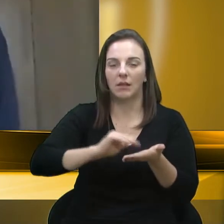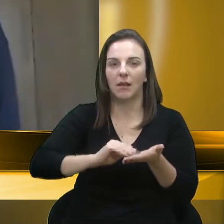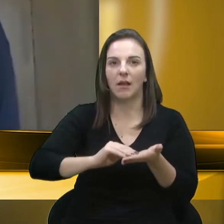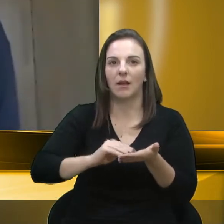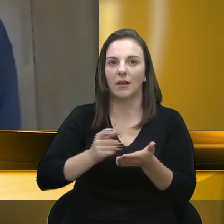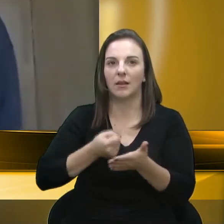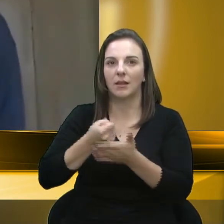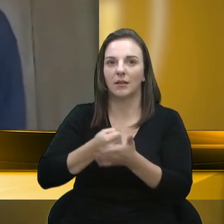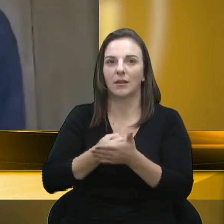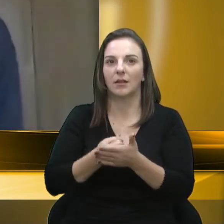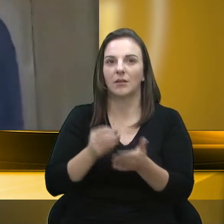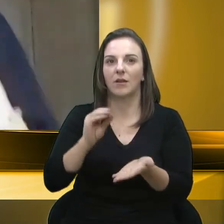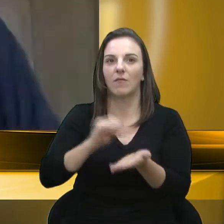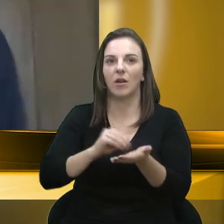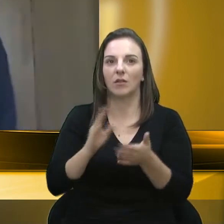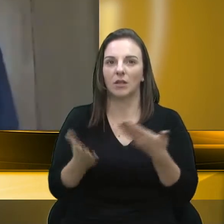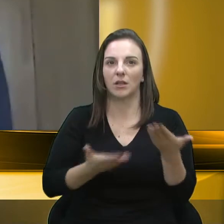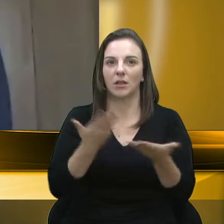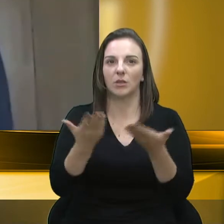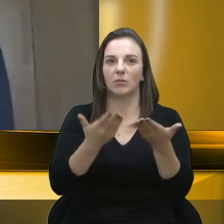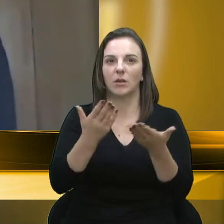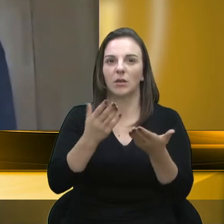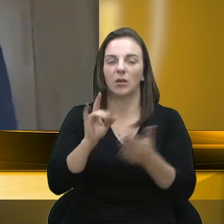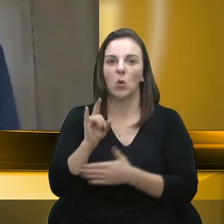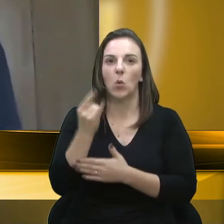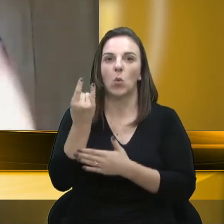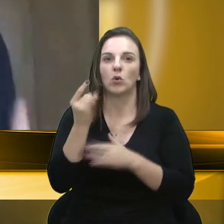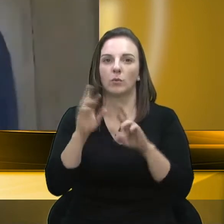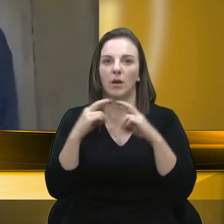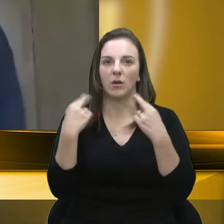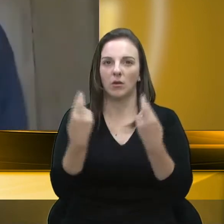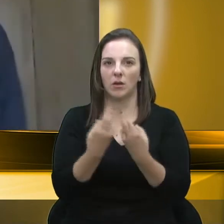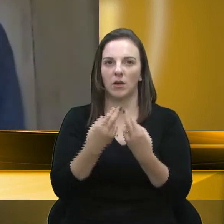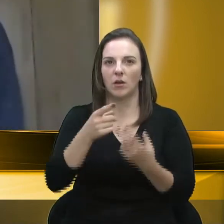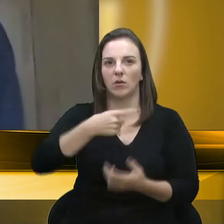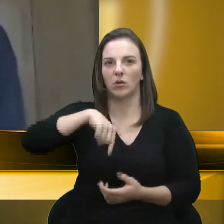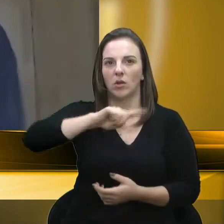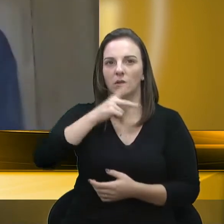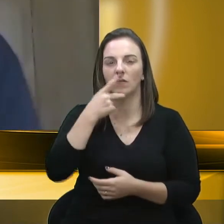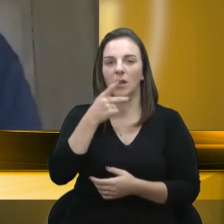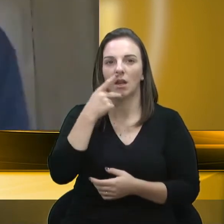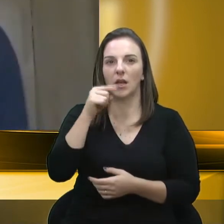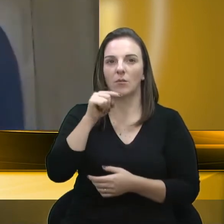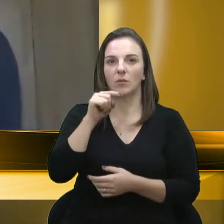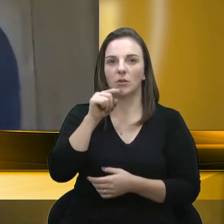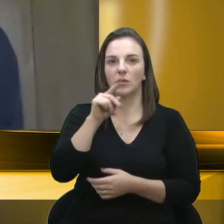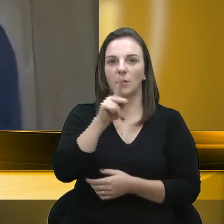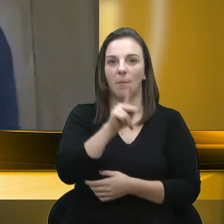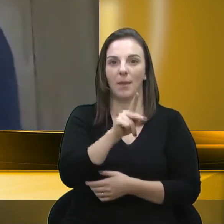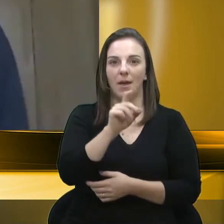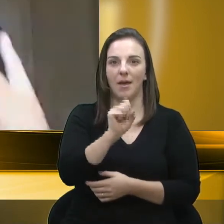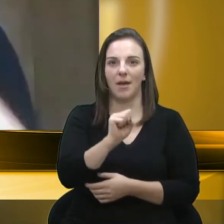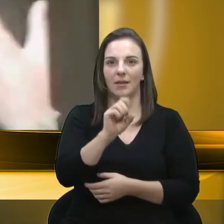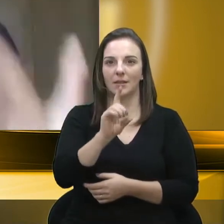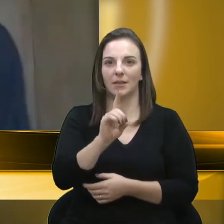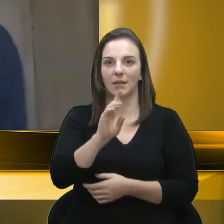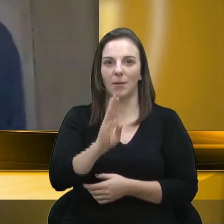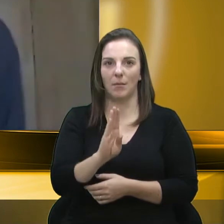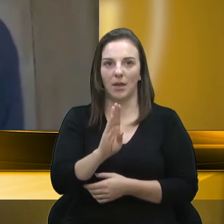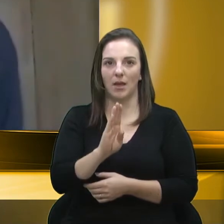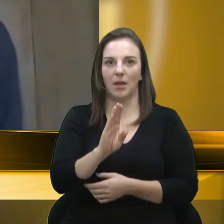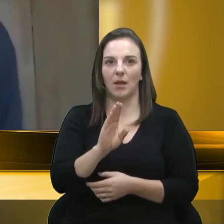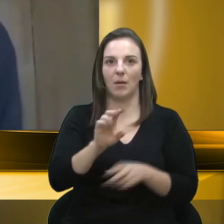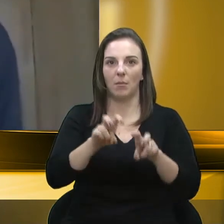está sendo atendida. Na última sessão foi expressado pela bancada do PSDB, que foi extremamente bem